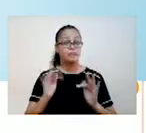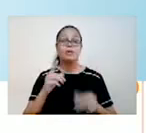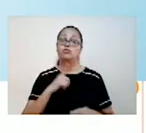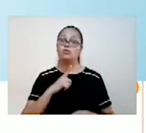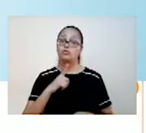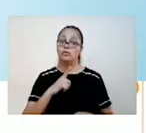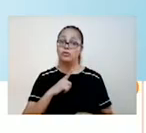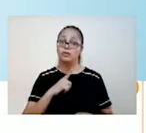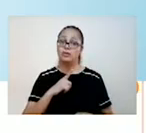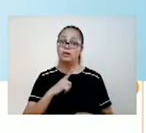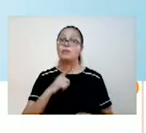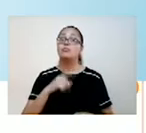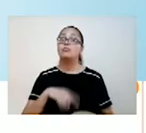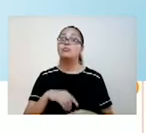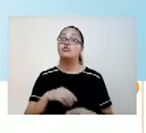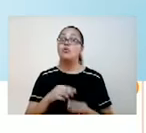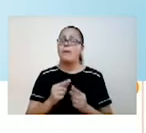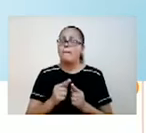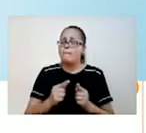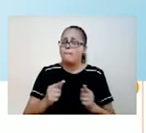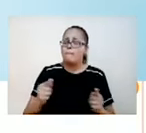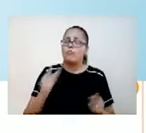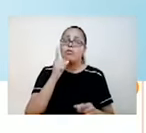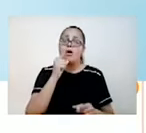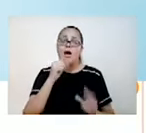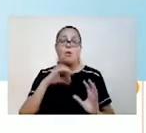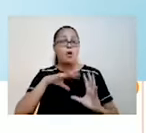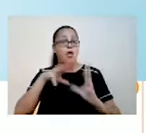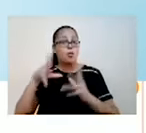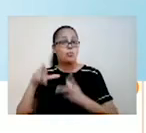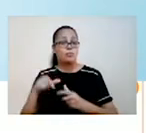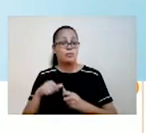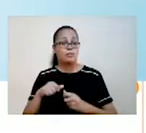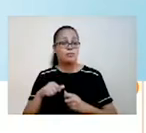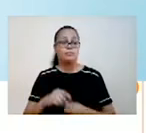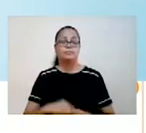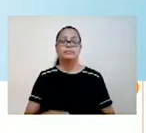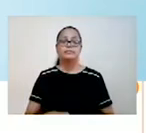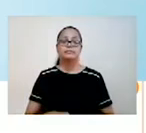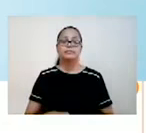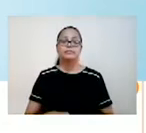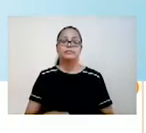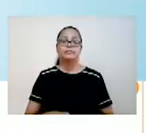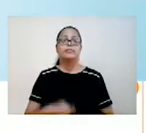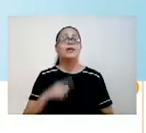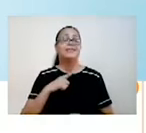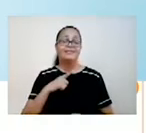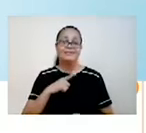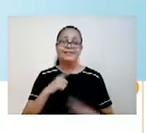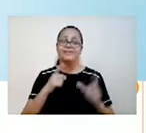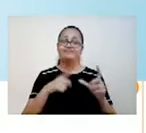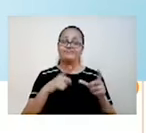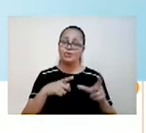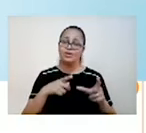some, it's not possible. Em alguns lugares, não tão possível. But, it's too important that must be